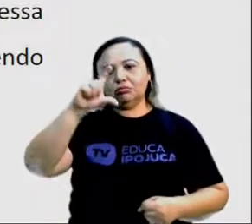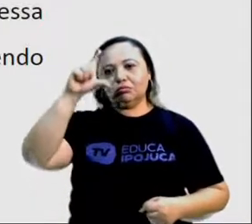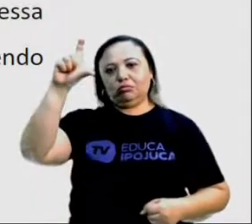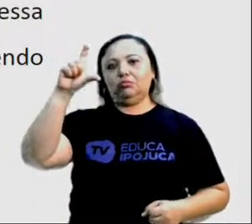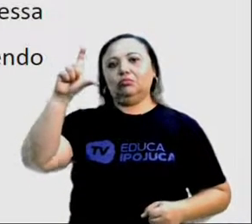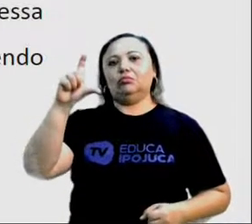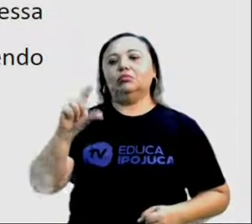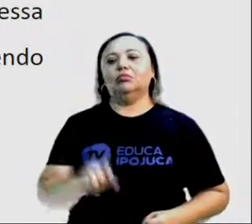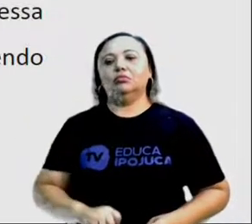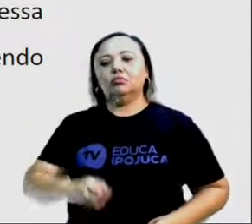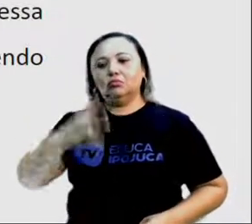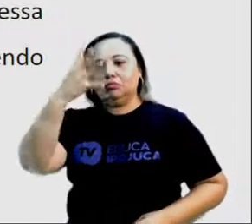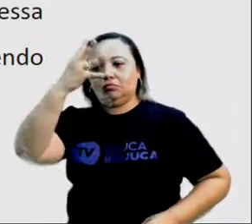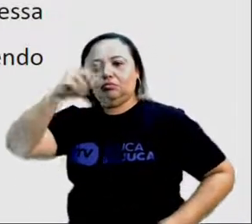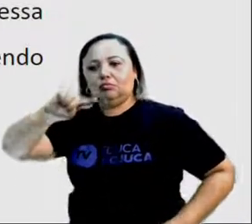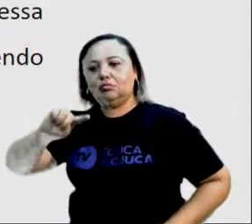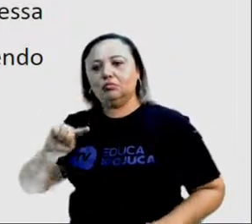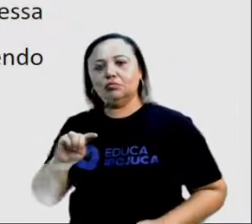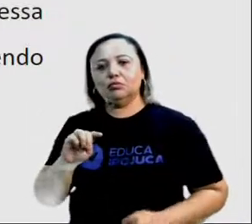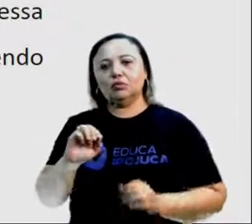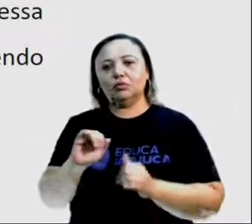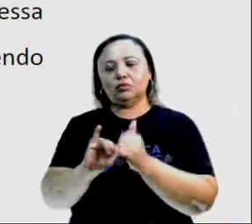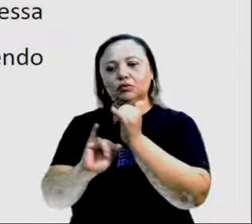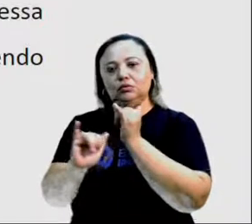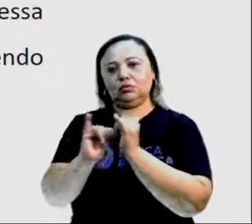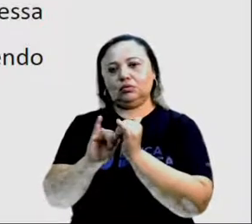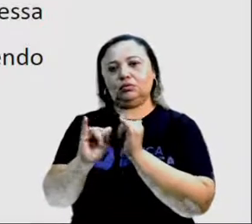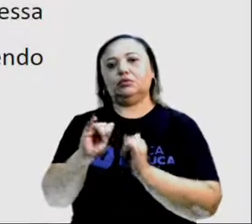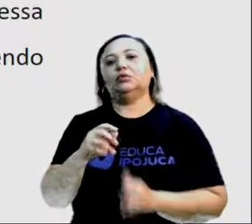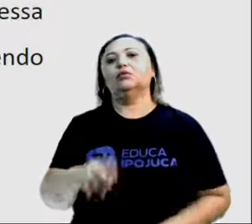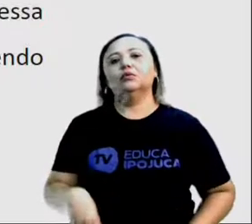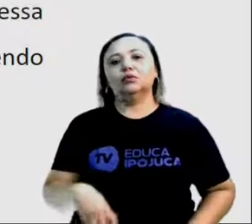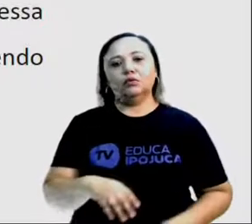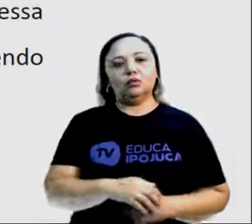a pelo menos quatro hidrelétricas de Itaipu.